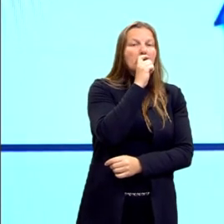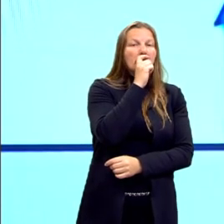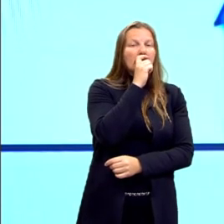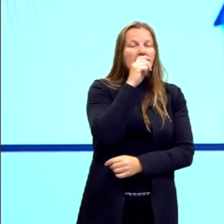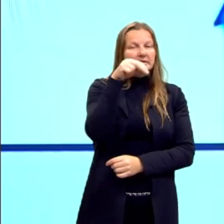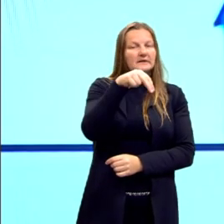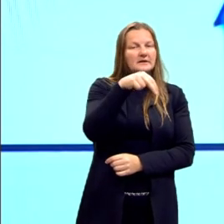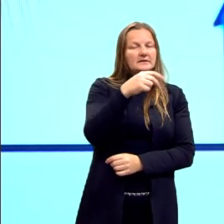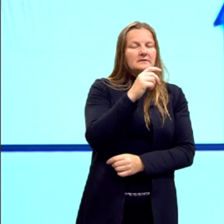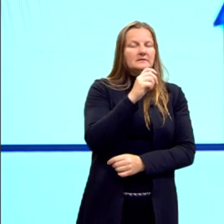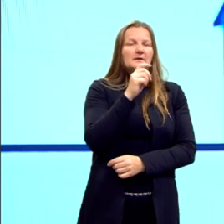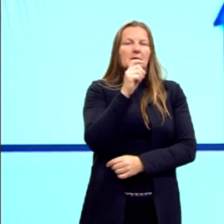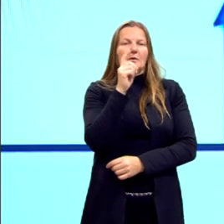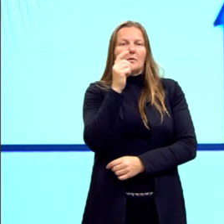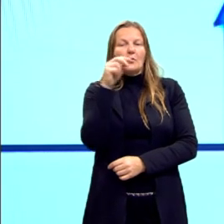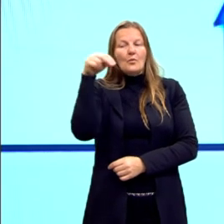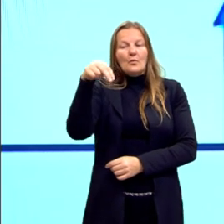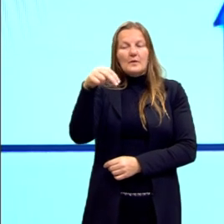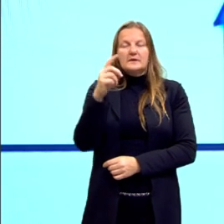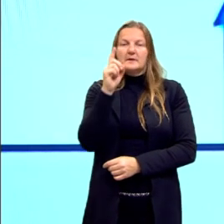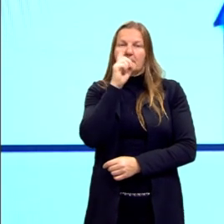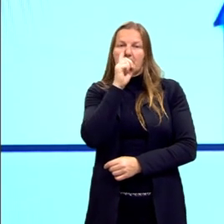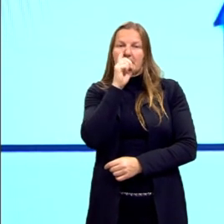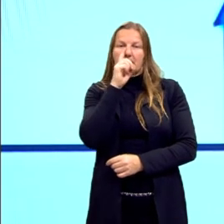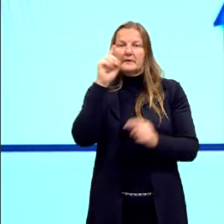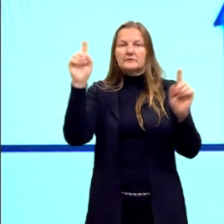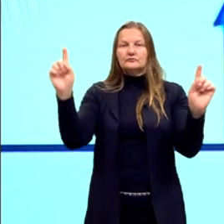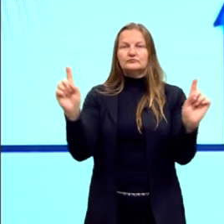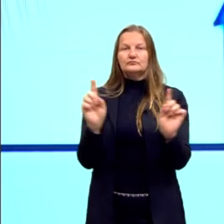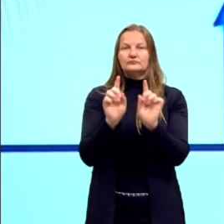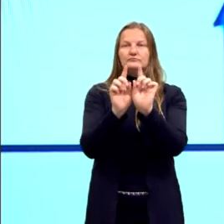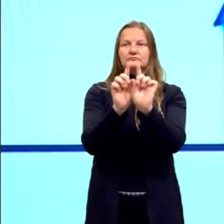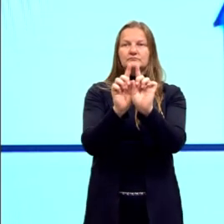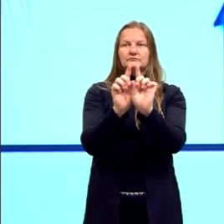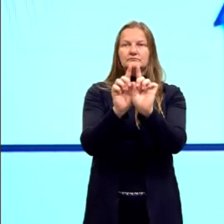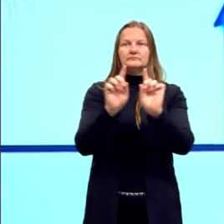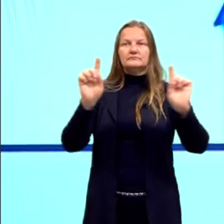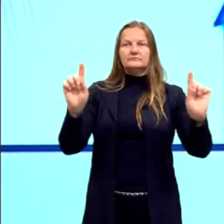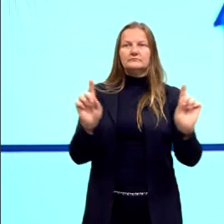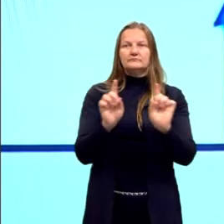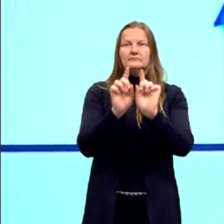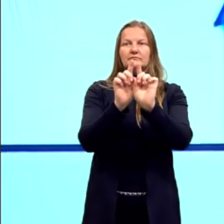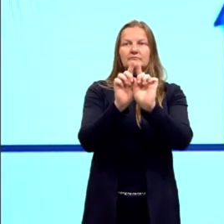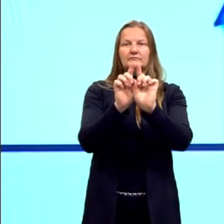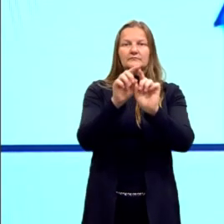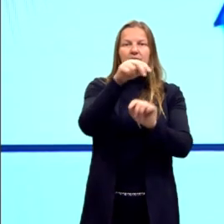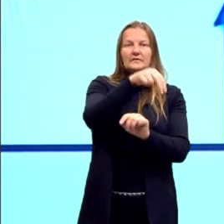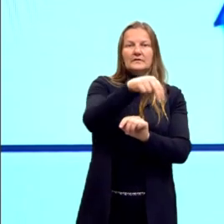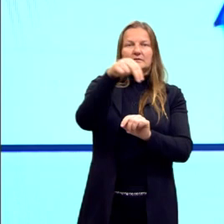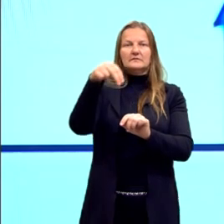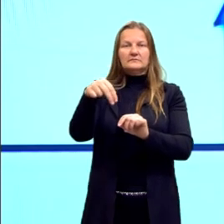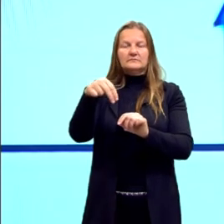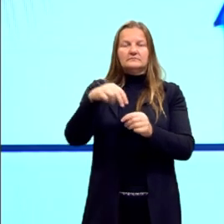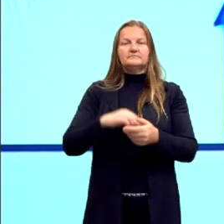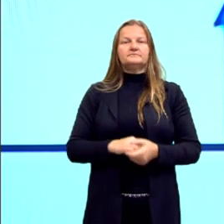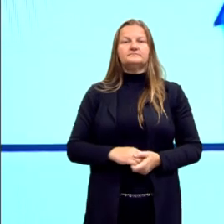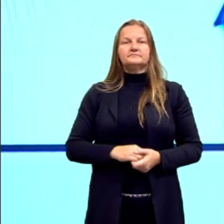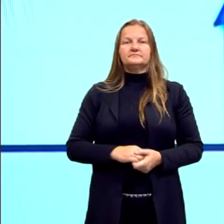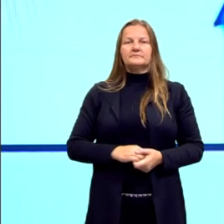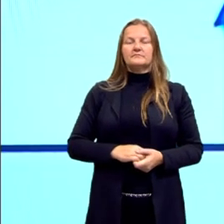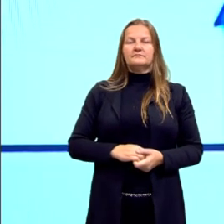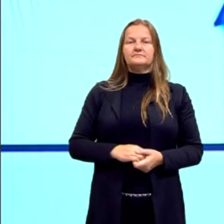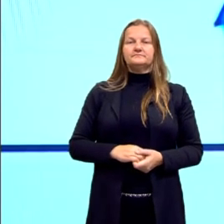ou macho, na espécie, e um N da mãe, ou fêmea. Então,